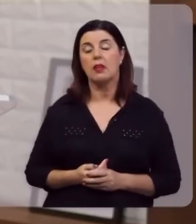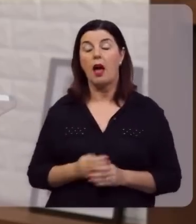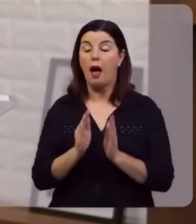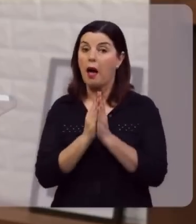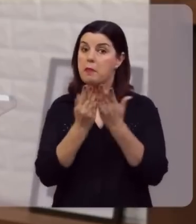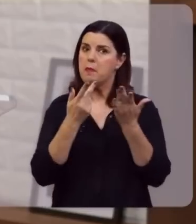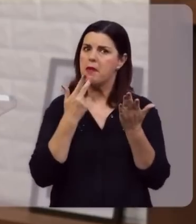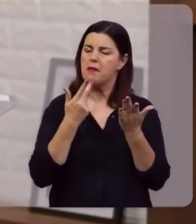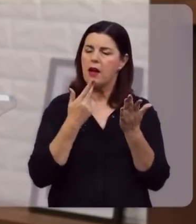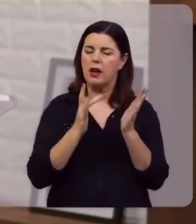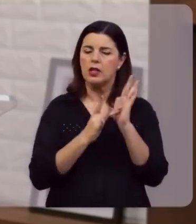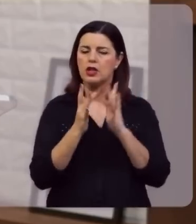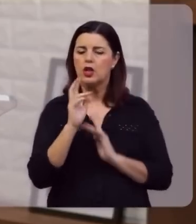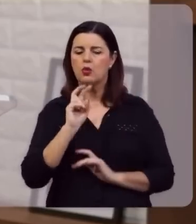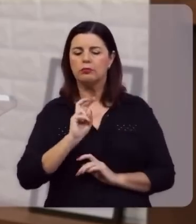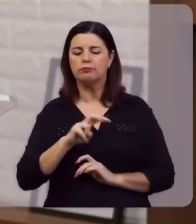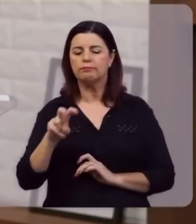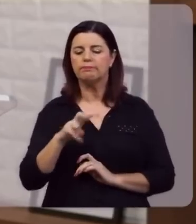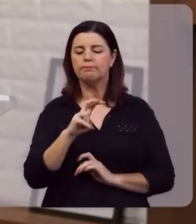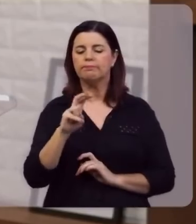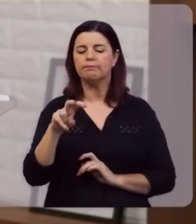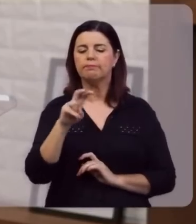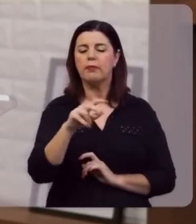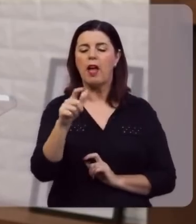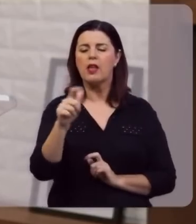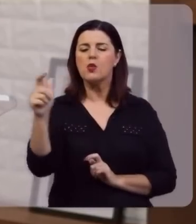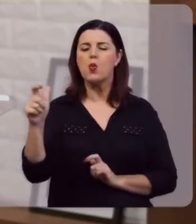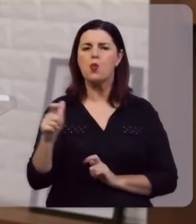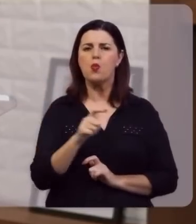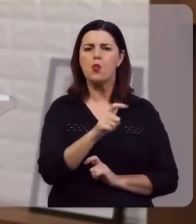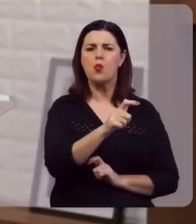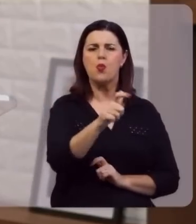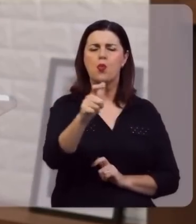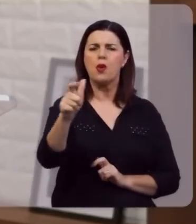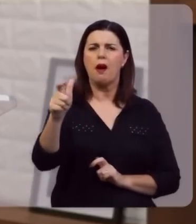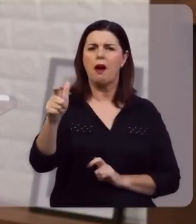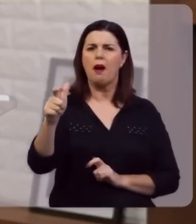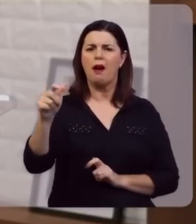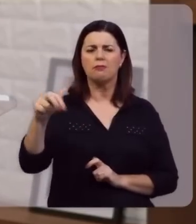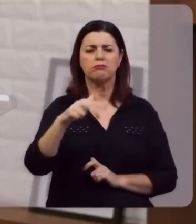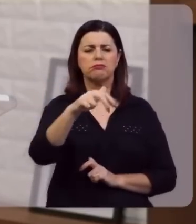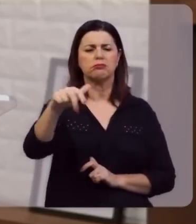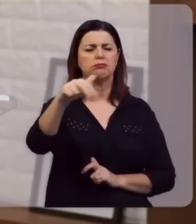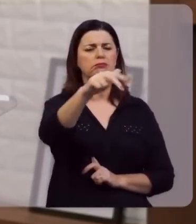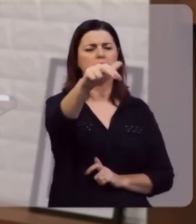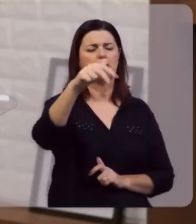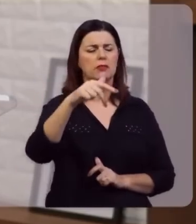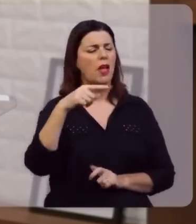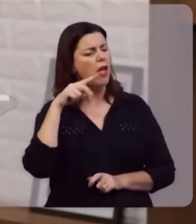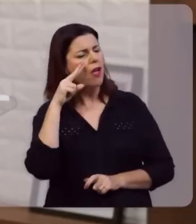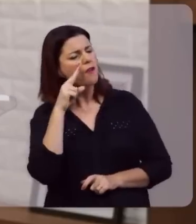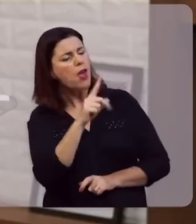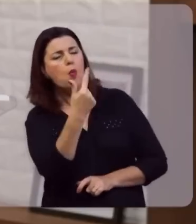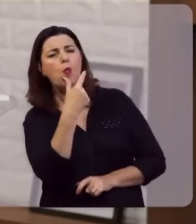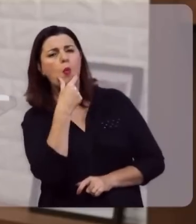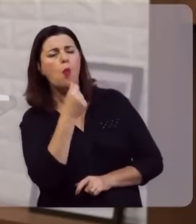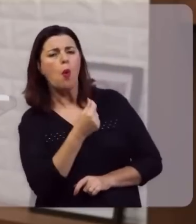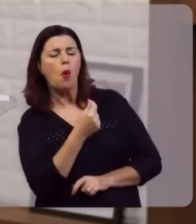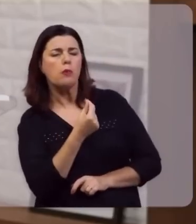E diz a Bíblia que Jesus vai e percorre estes pavilhões, e ele identifica um homem.